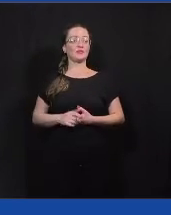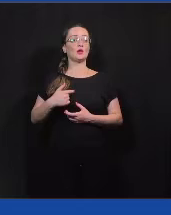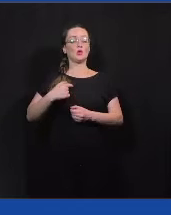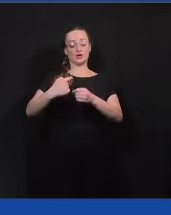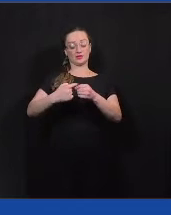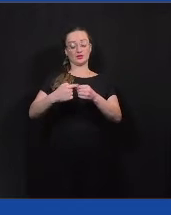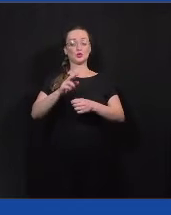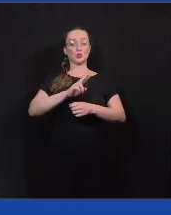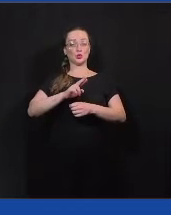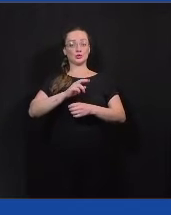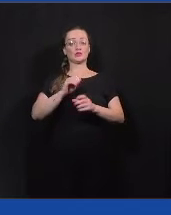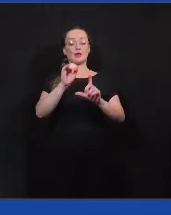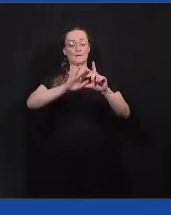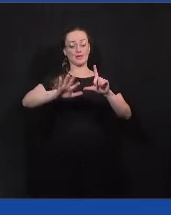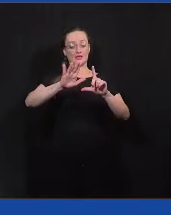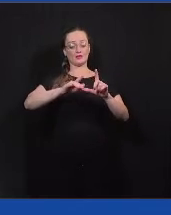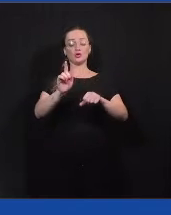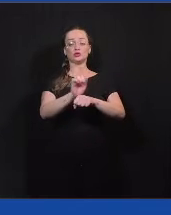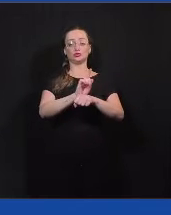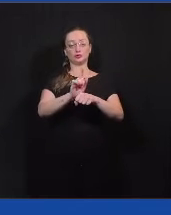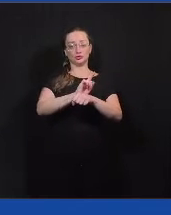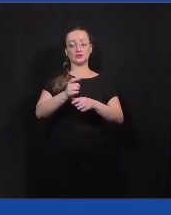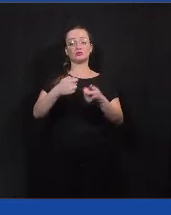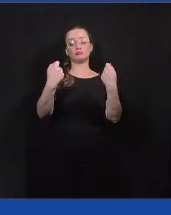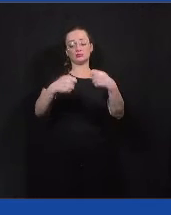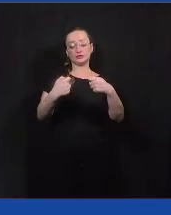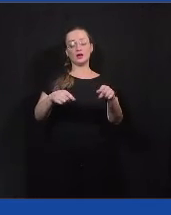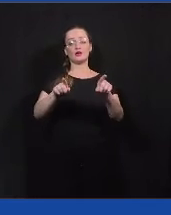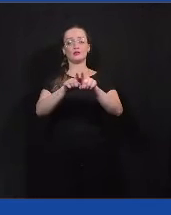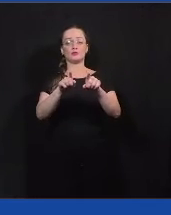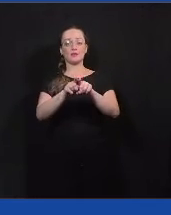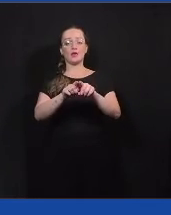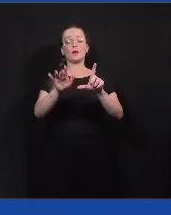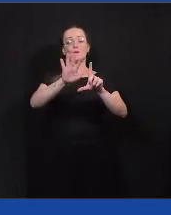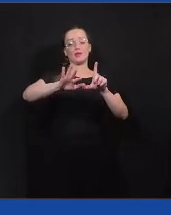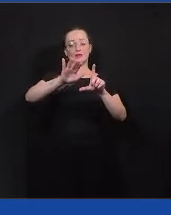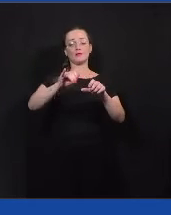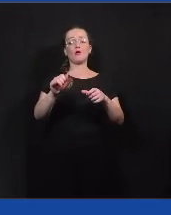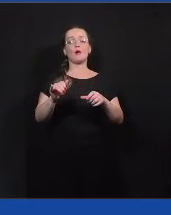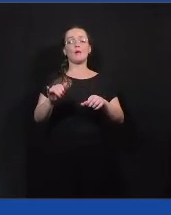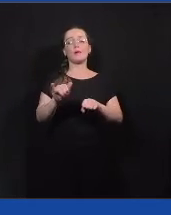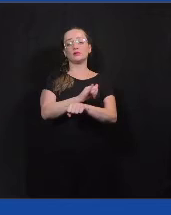Colab como plataforma de gestão de demanda e como plataforma de metodologia e tudo mais,